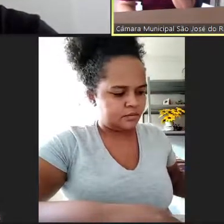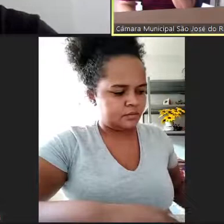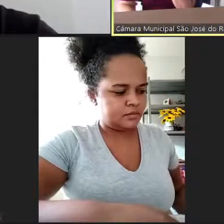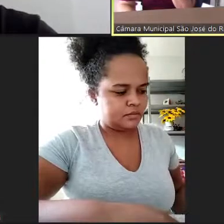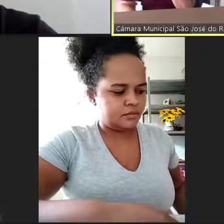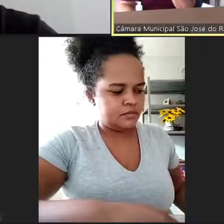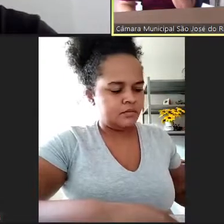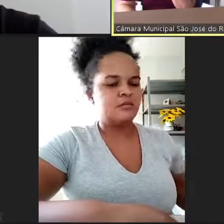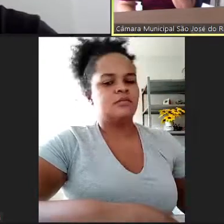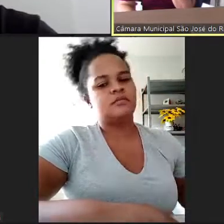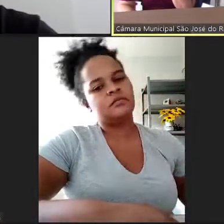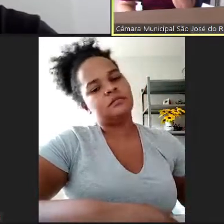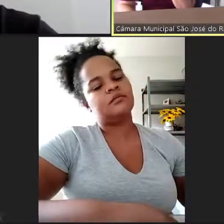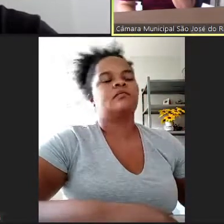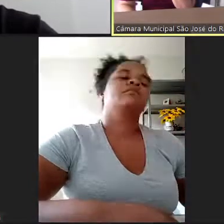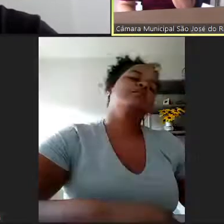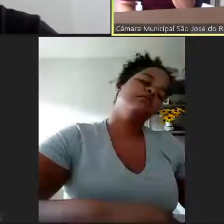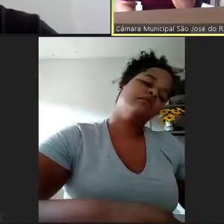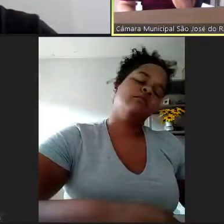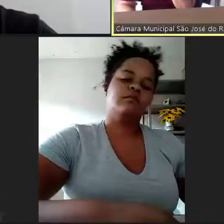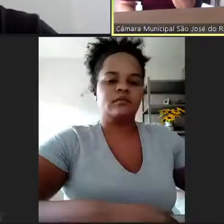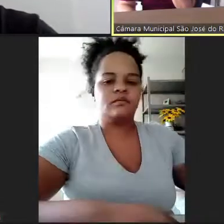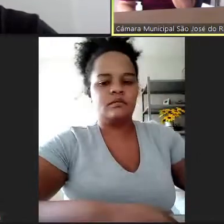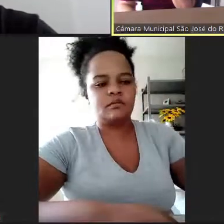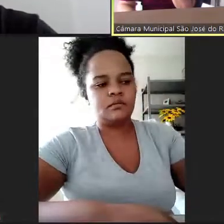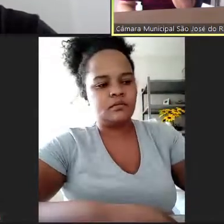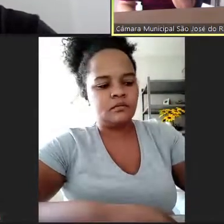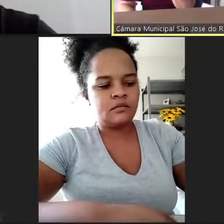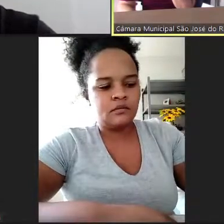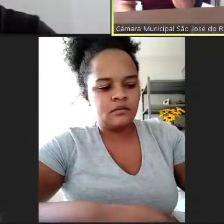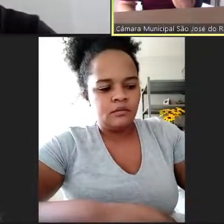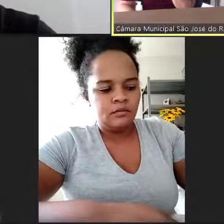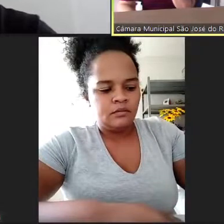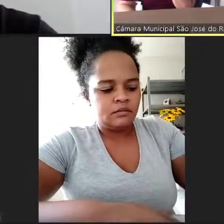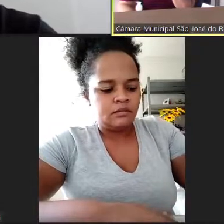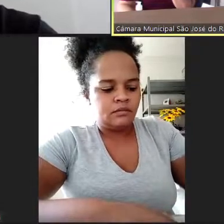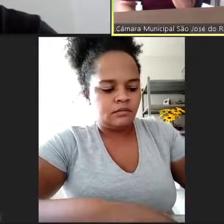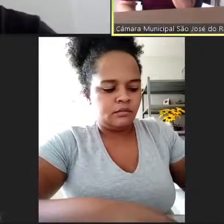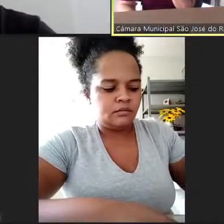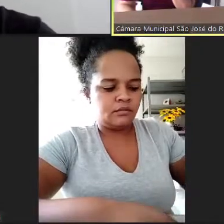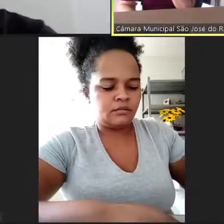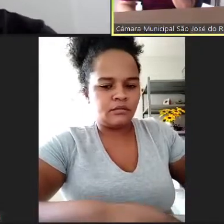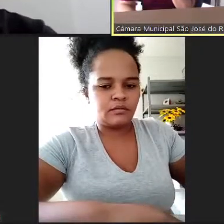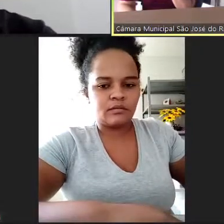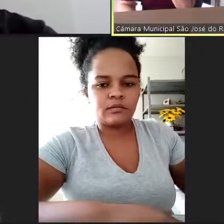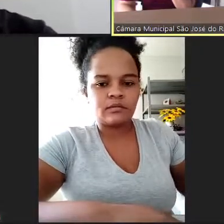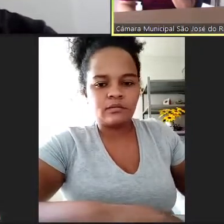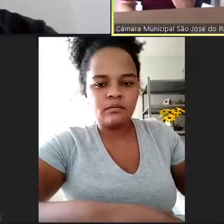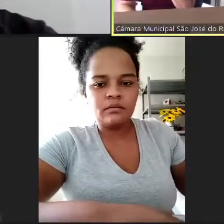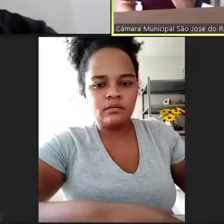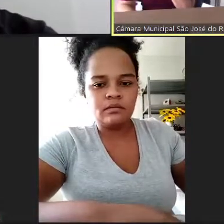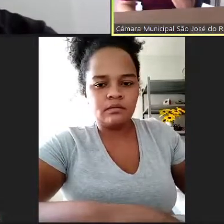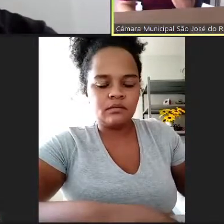municipal. Mas eu fiz ele porque realmente a vicinal ali está em uma condição bem precária mesmo, não tem